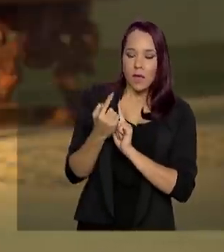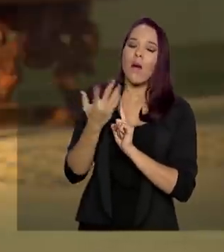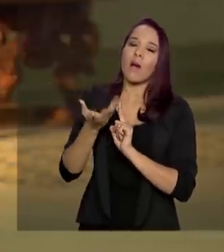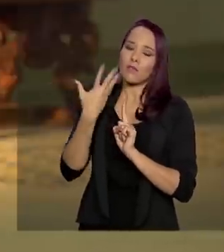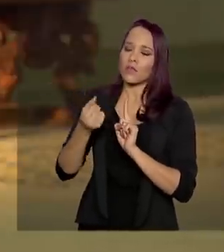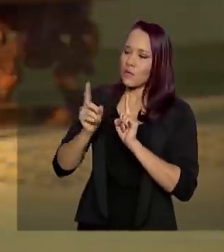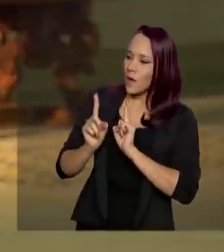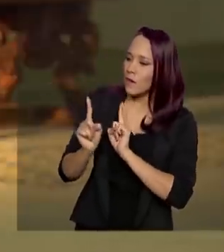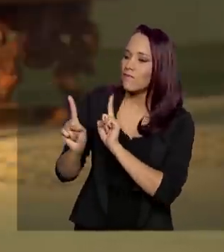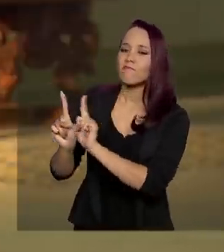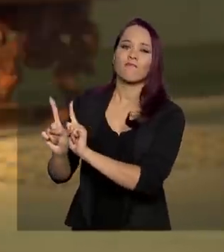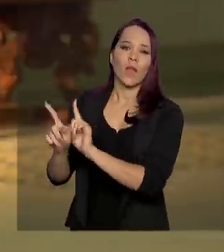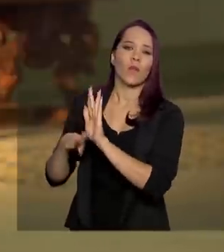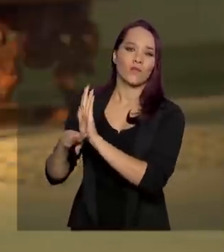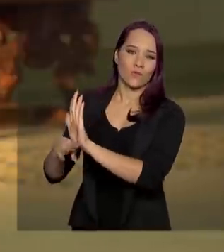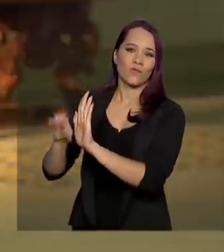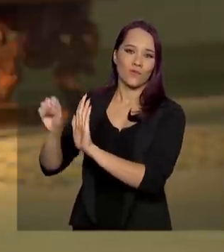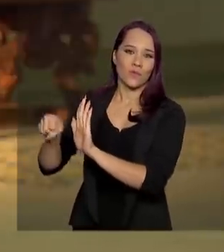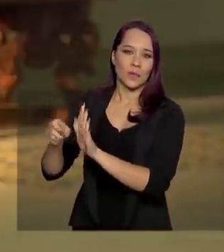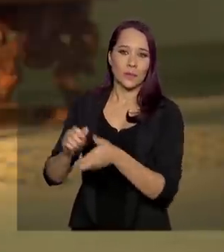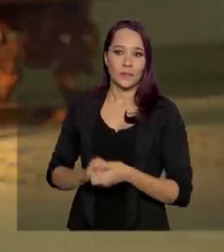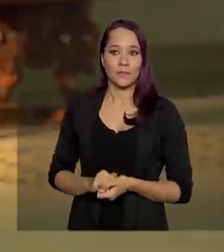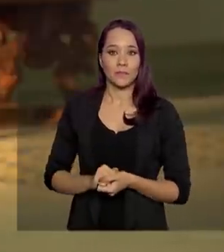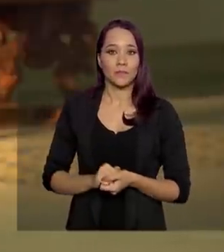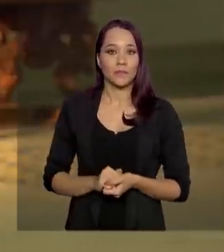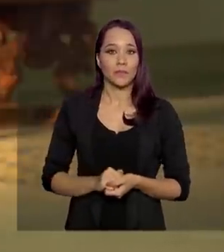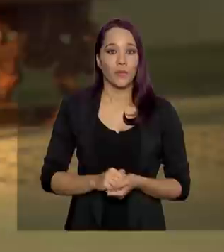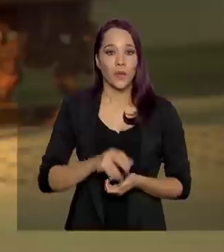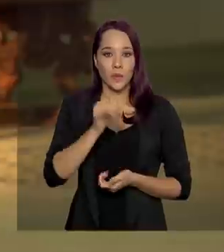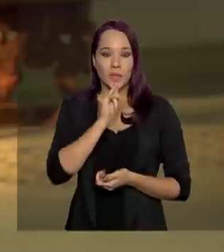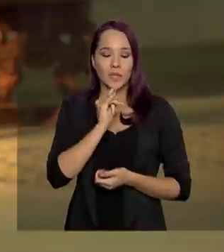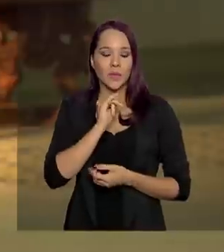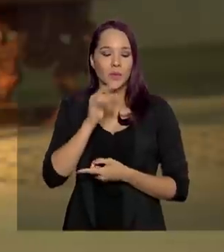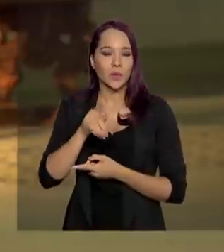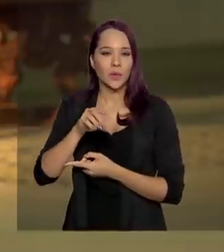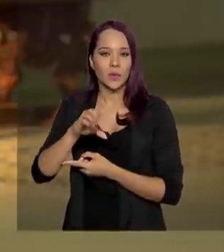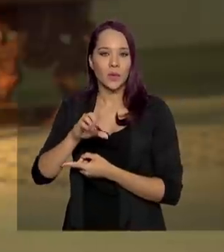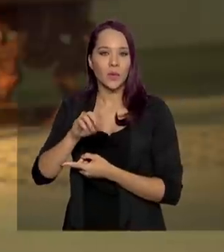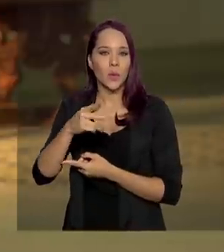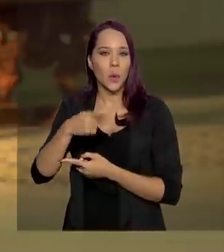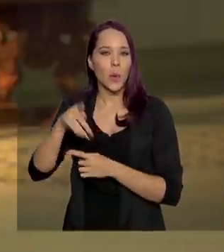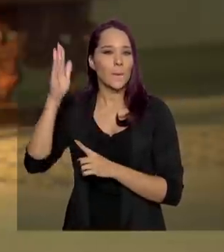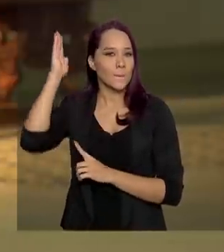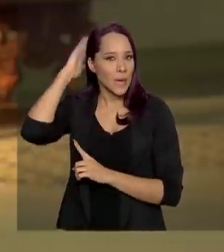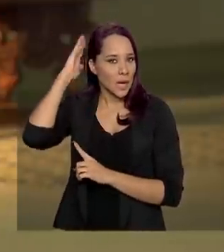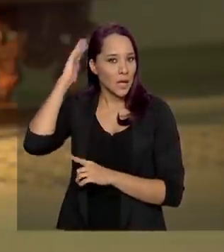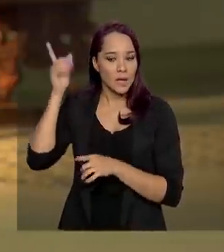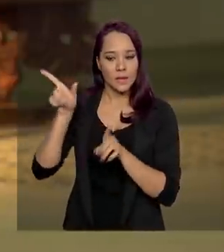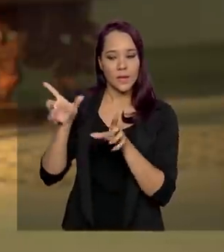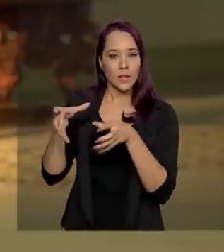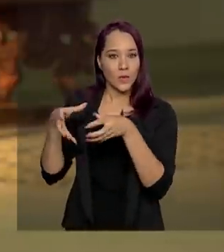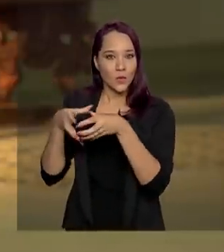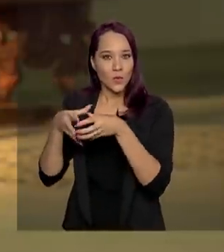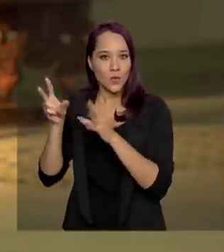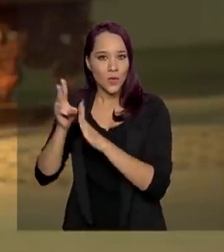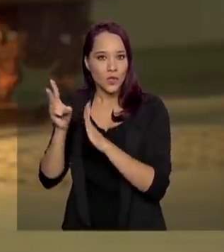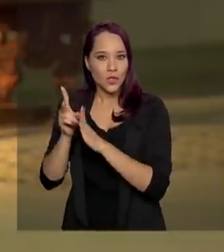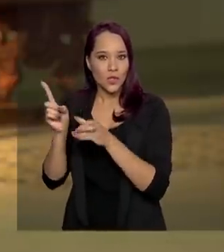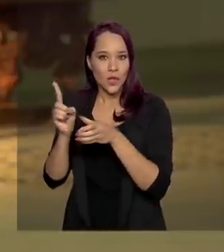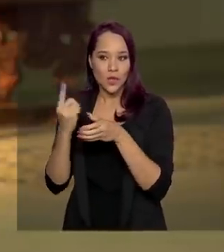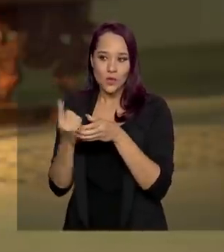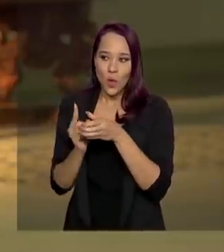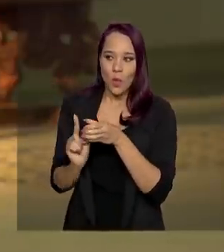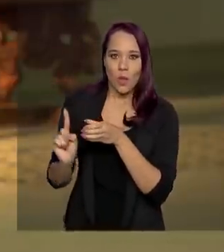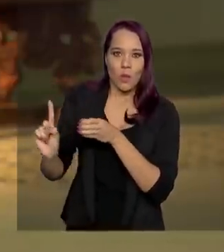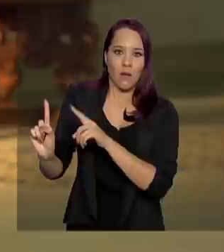nós vamos estar prontos para ajudar. Então, por exemplo, no distrito Caiapó do Pará, nós temos lá indígenas isolados. É